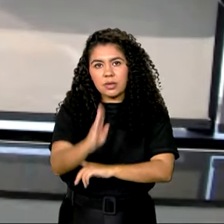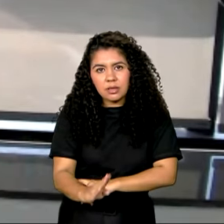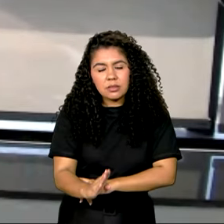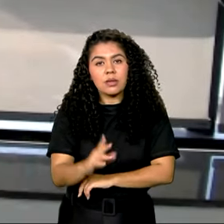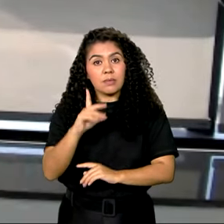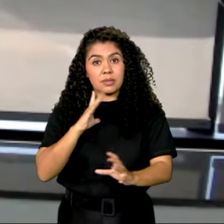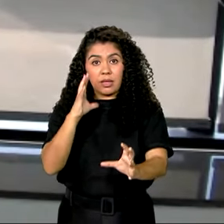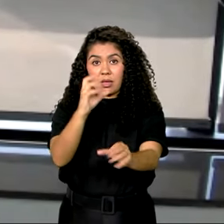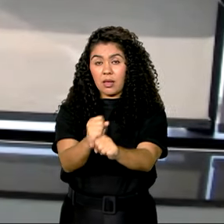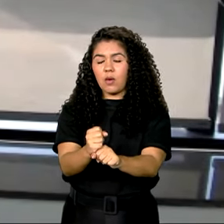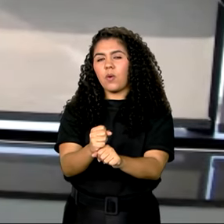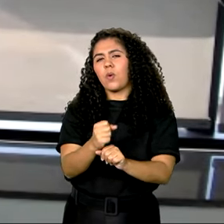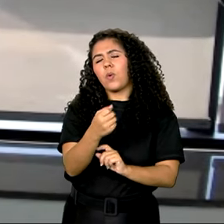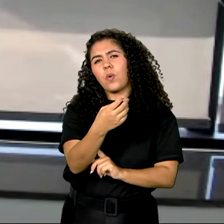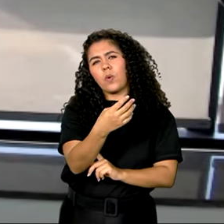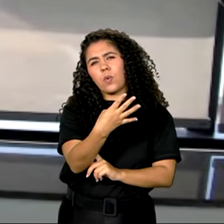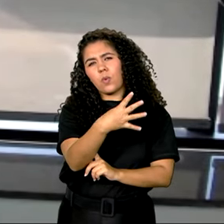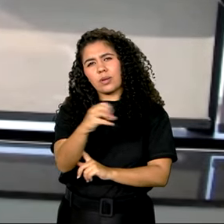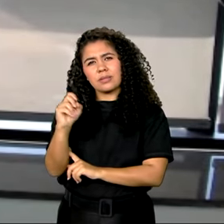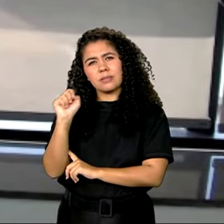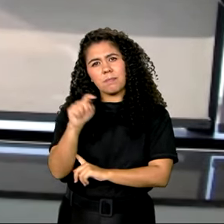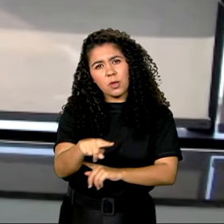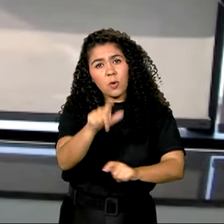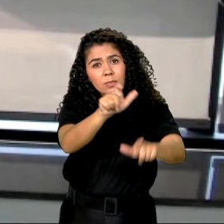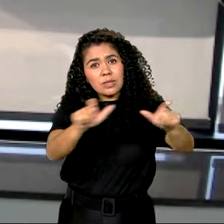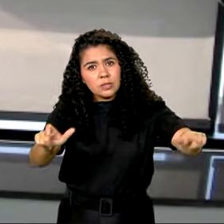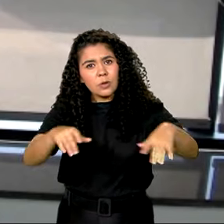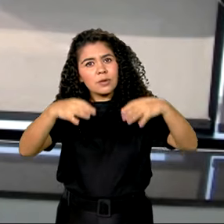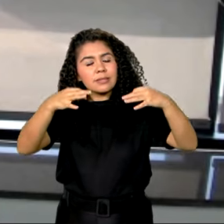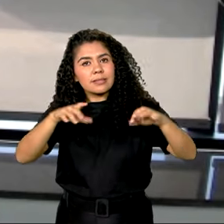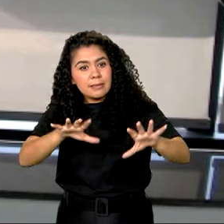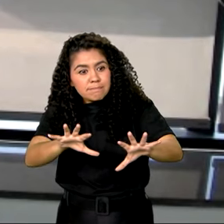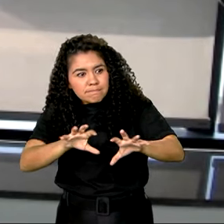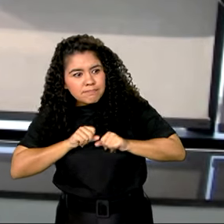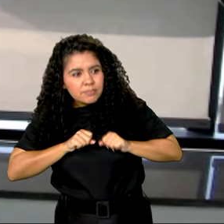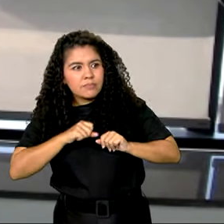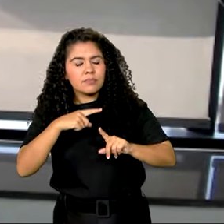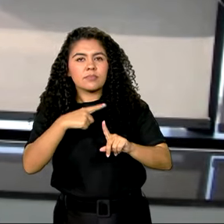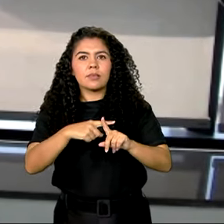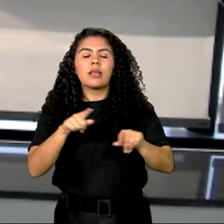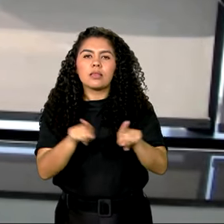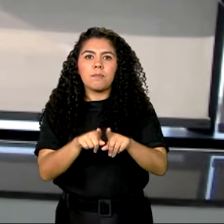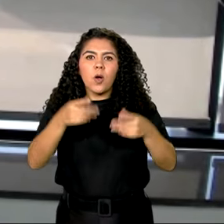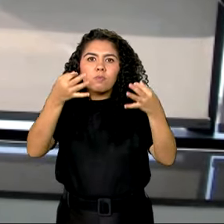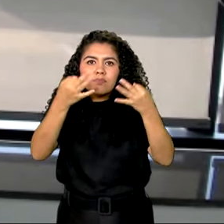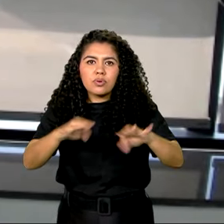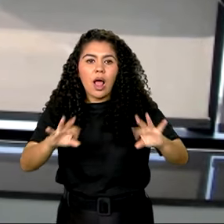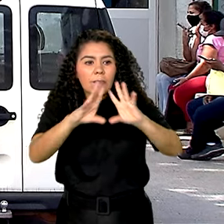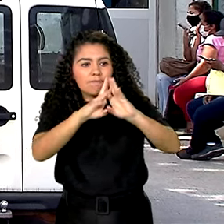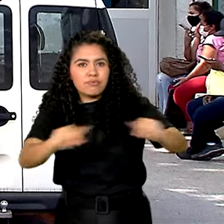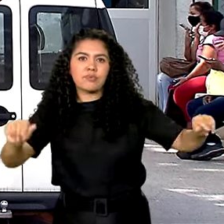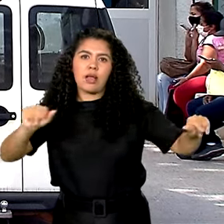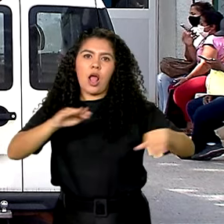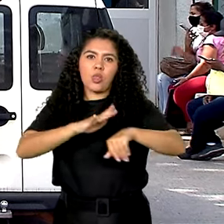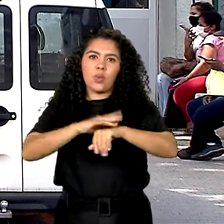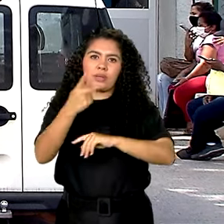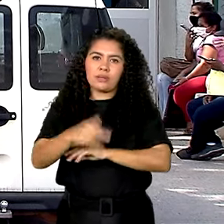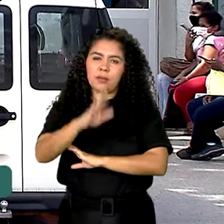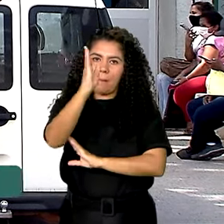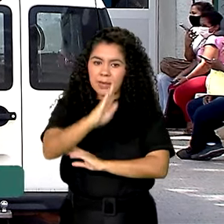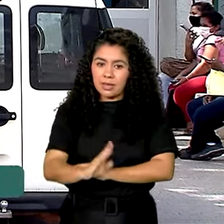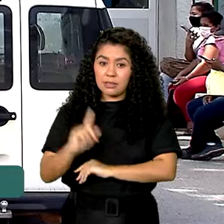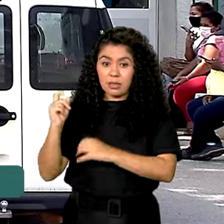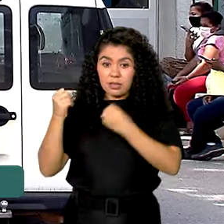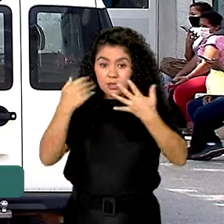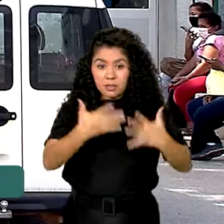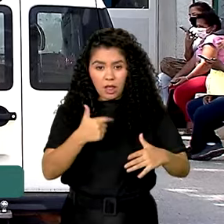400 mil pessoas infectadas e com isso, efetivamente, conseguir eliminar a doença do Brasil. O diagnóstico e